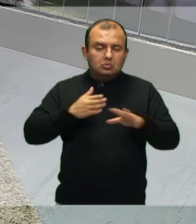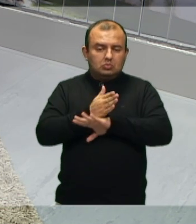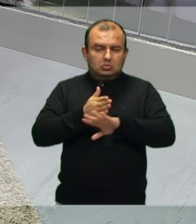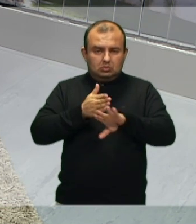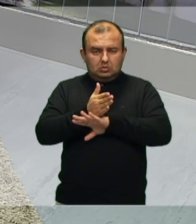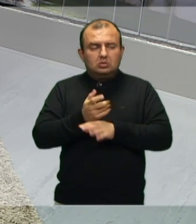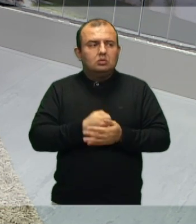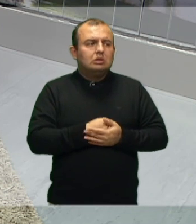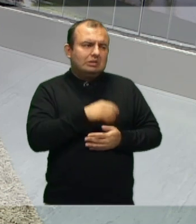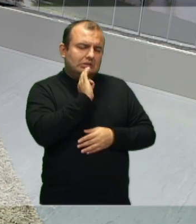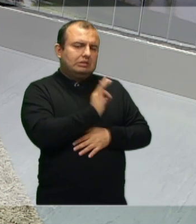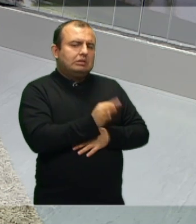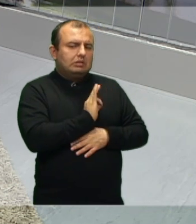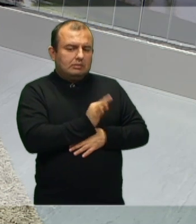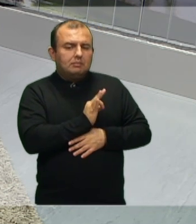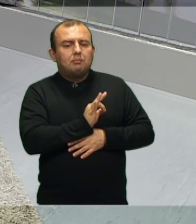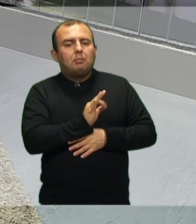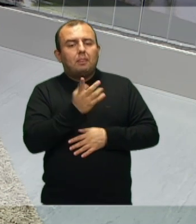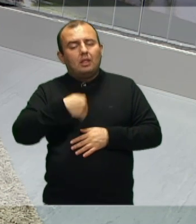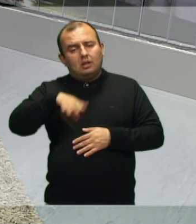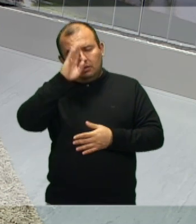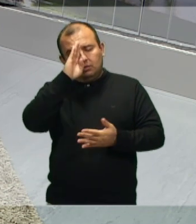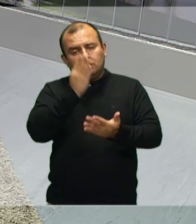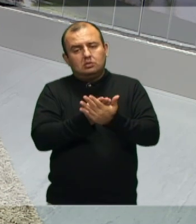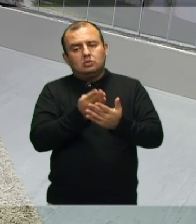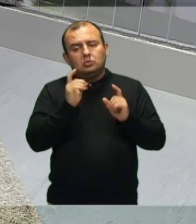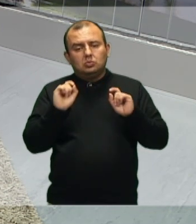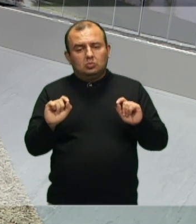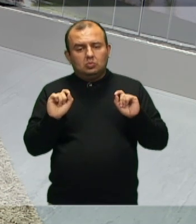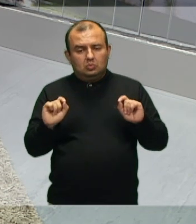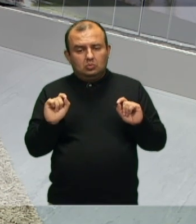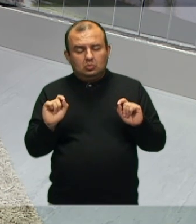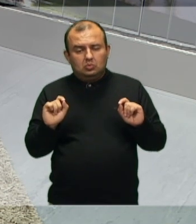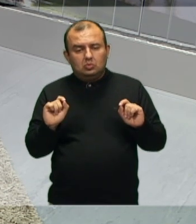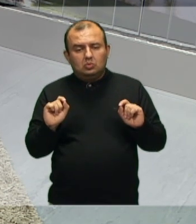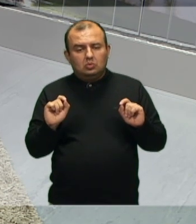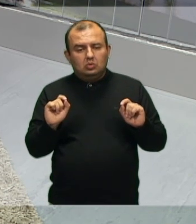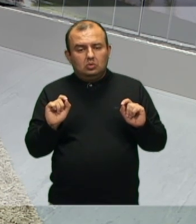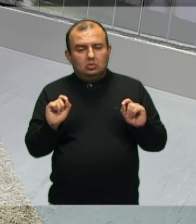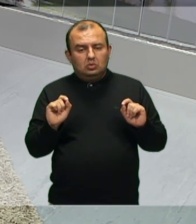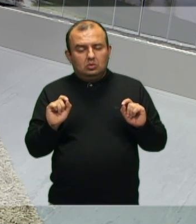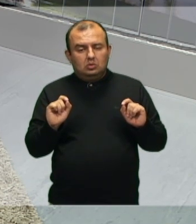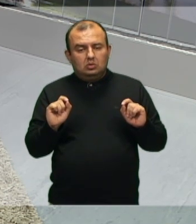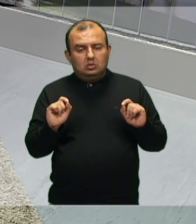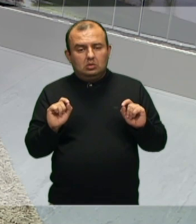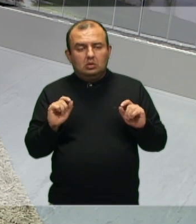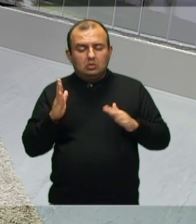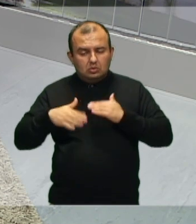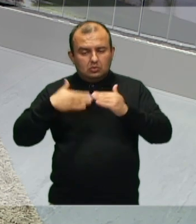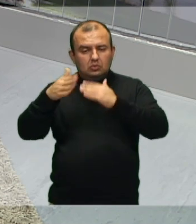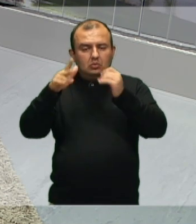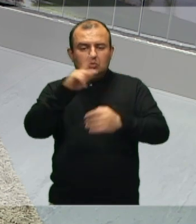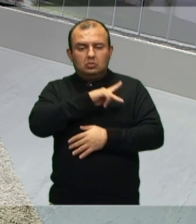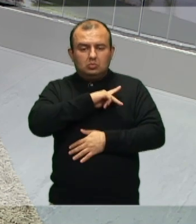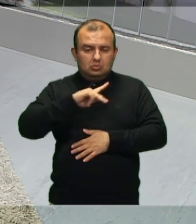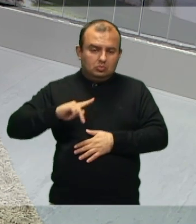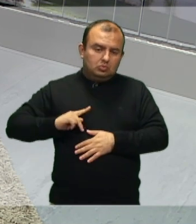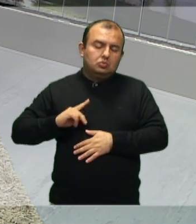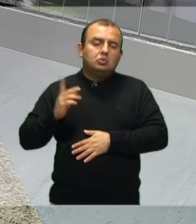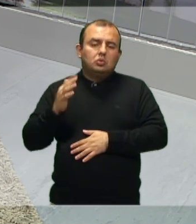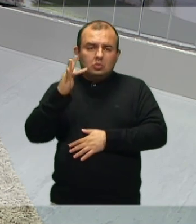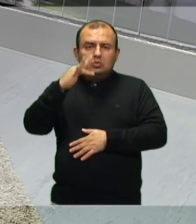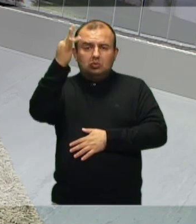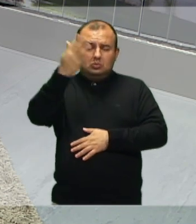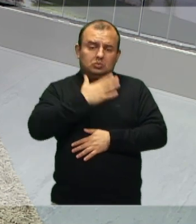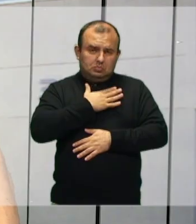Com certeza. Eu acredito que a carreira pública, ela é um futuro para